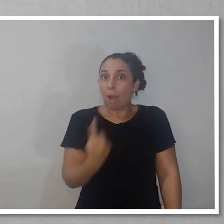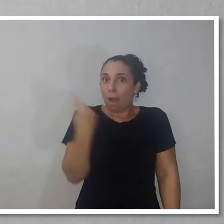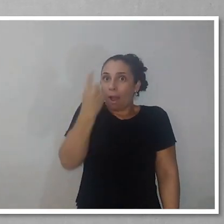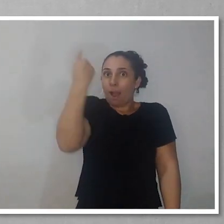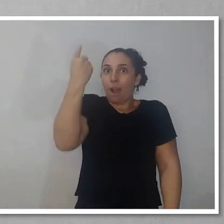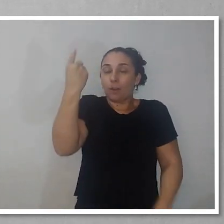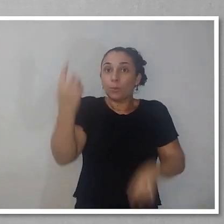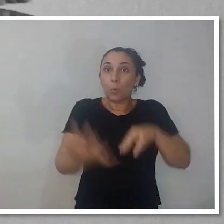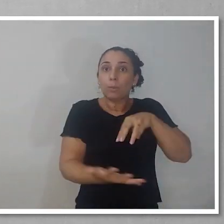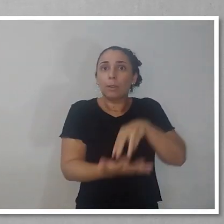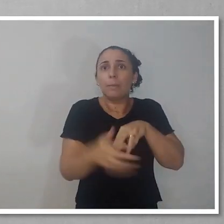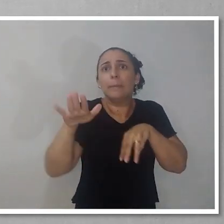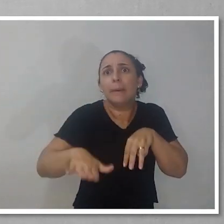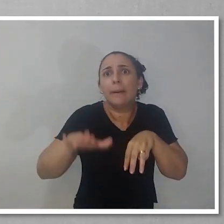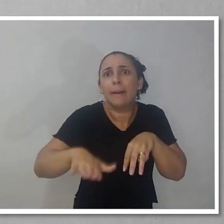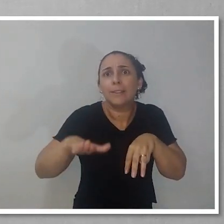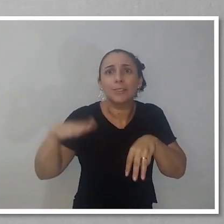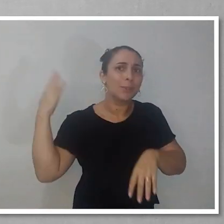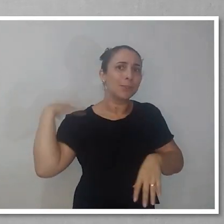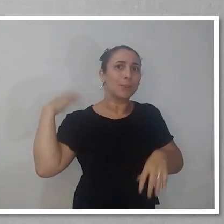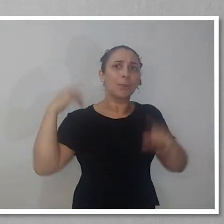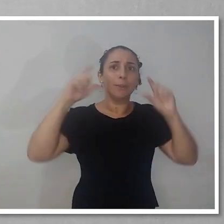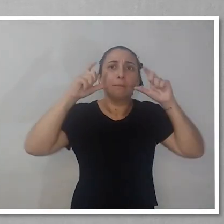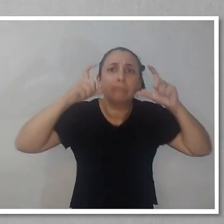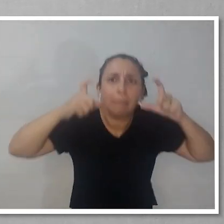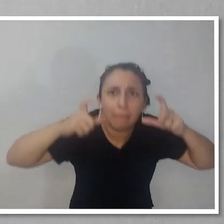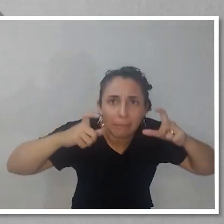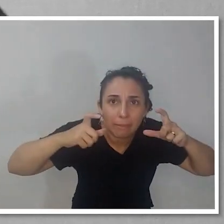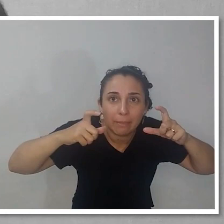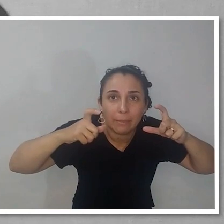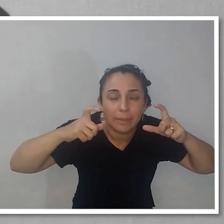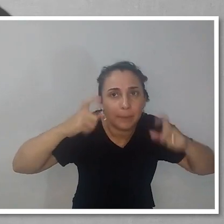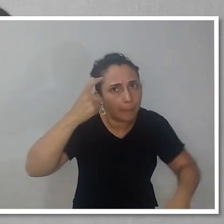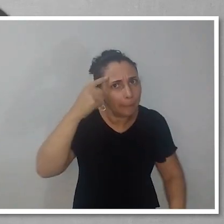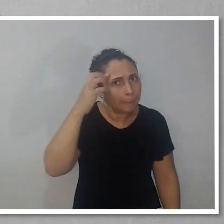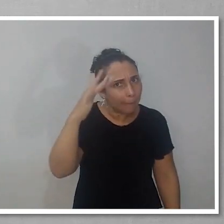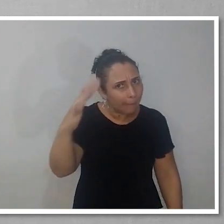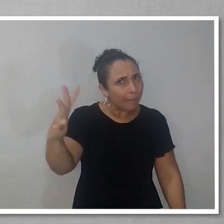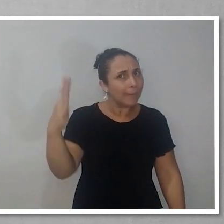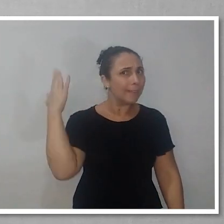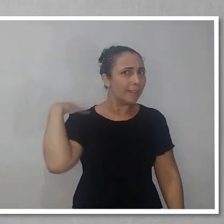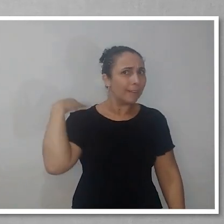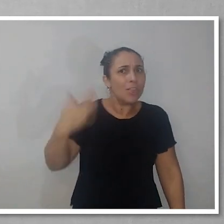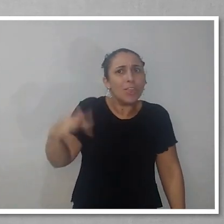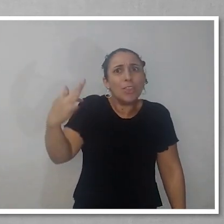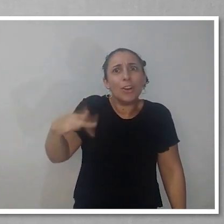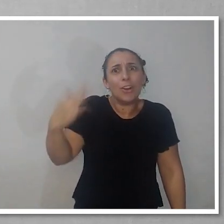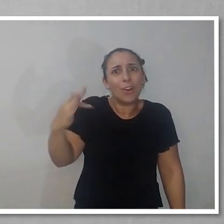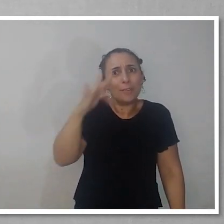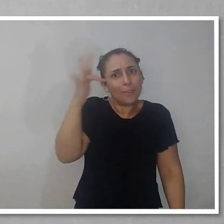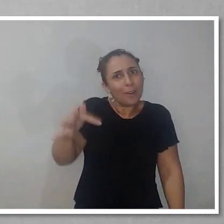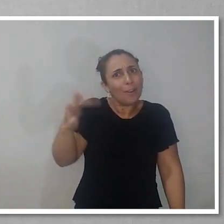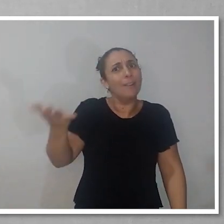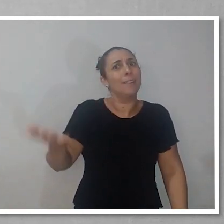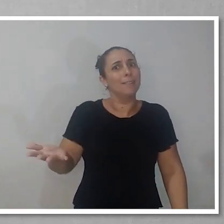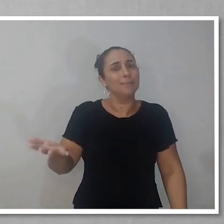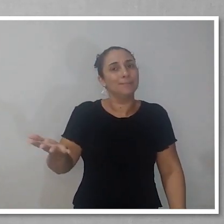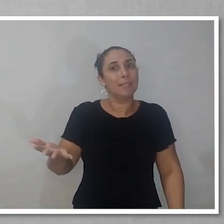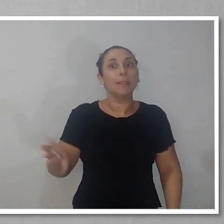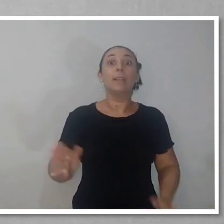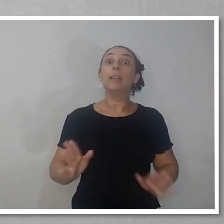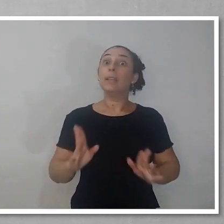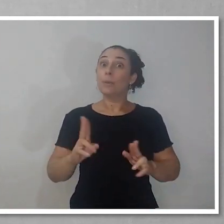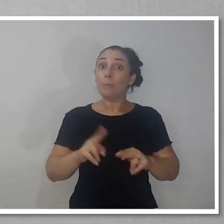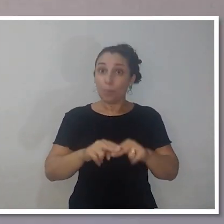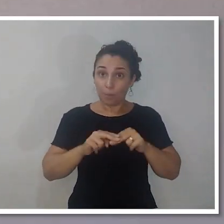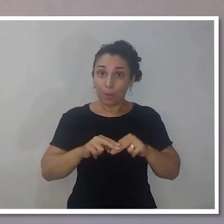cara que ele era muito alto e ele estava usando um tripé que era pequeno para ele. Ele tinha que ficar curvado sobre o equipamento. Imagina a dor nas costas que esse